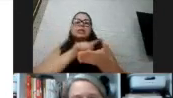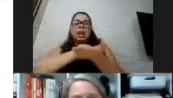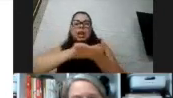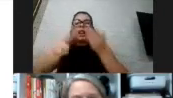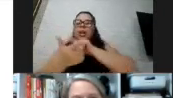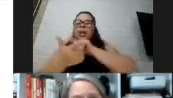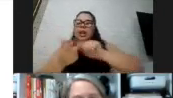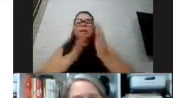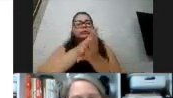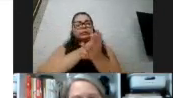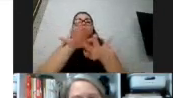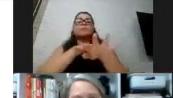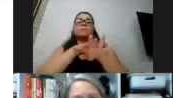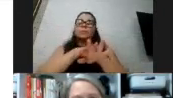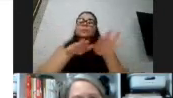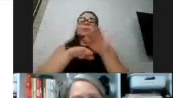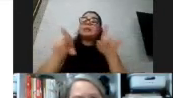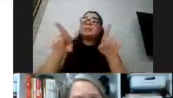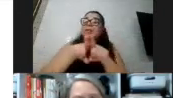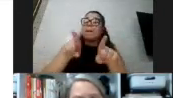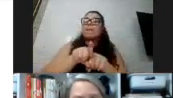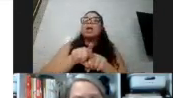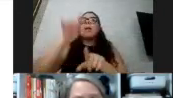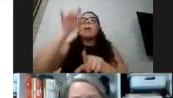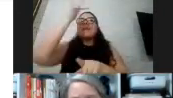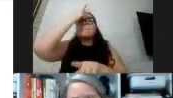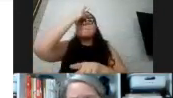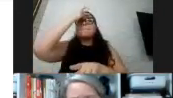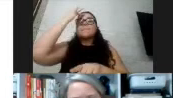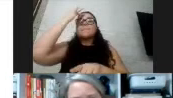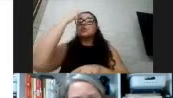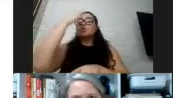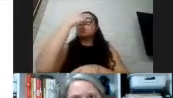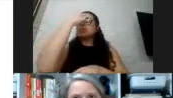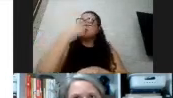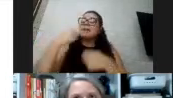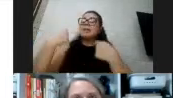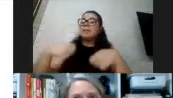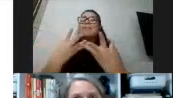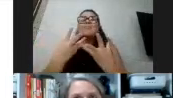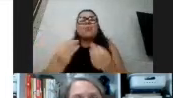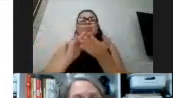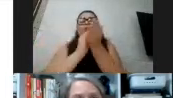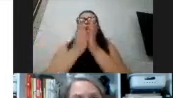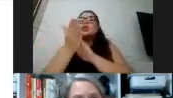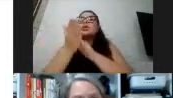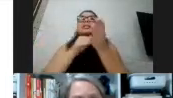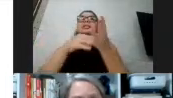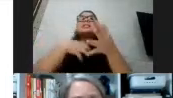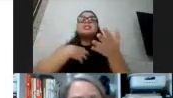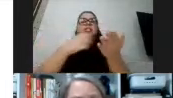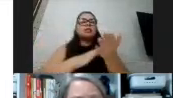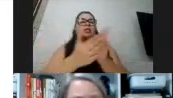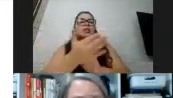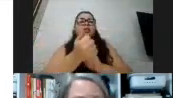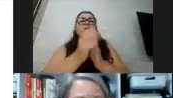pessoas cegas que precisam tocar, precisam muito do tato também para reconhecer ou para fazer a sua atividade, então